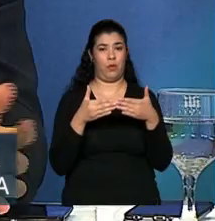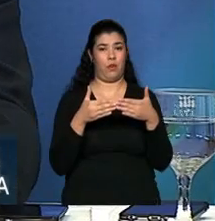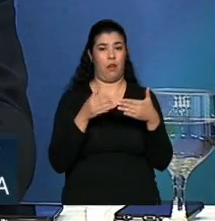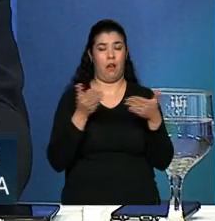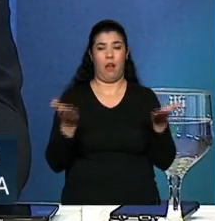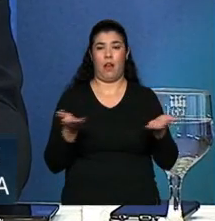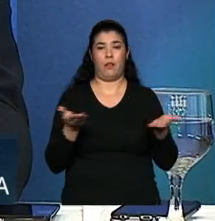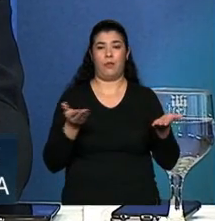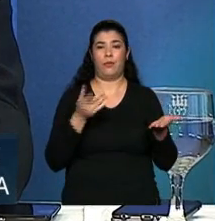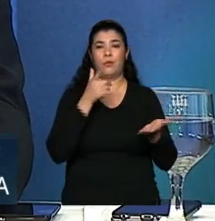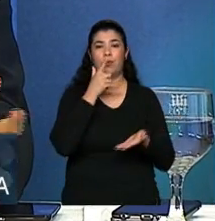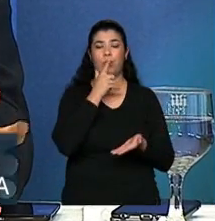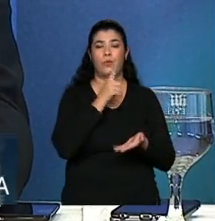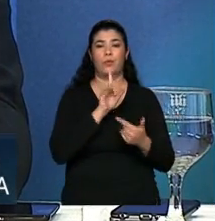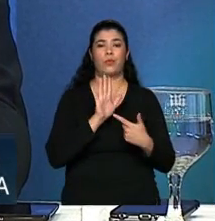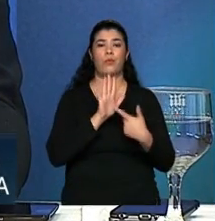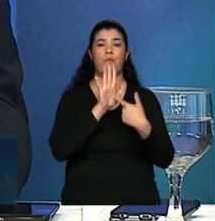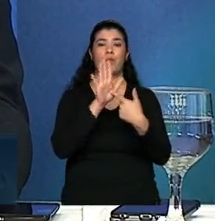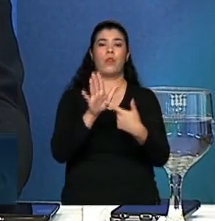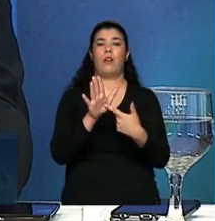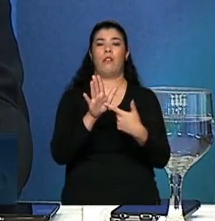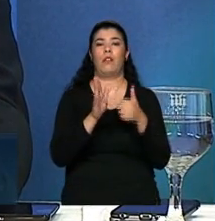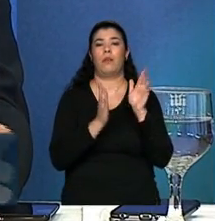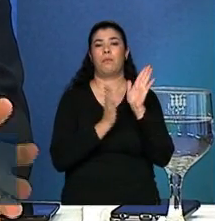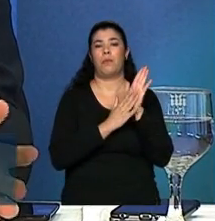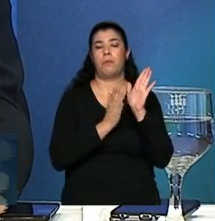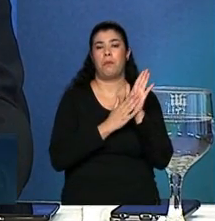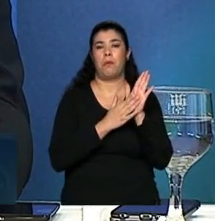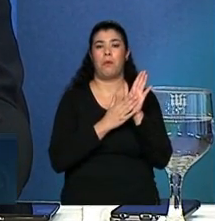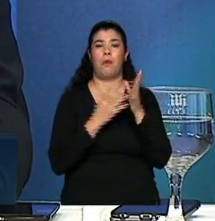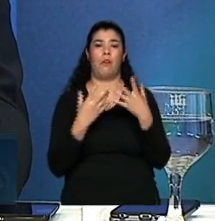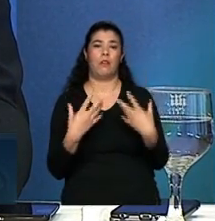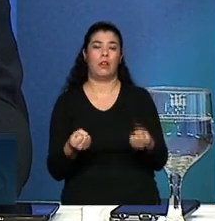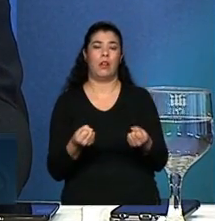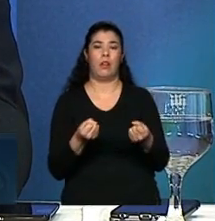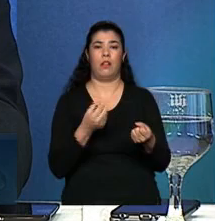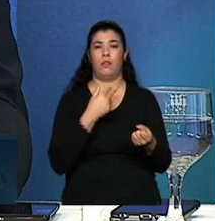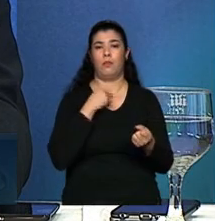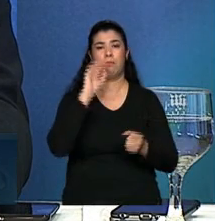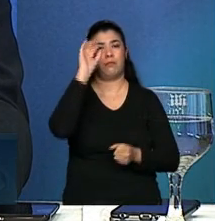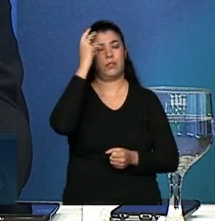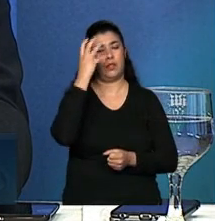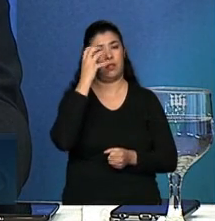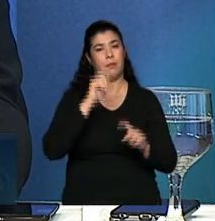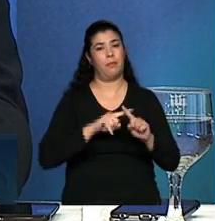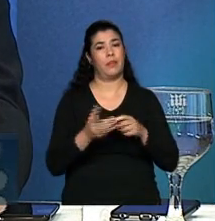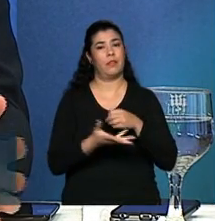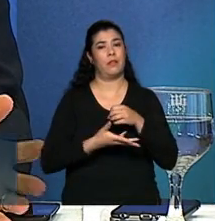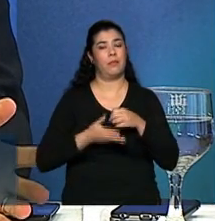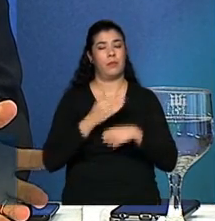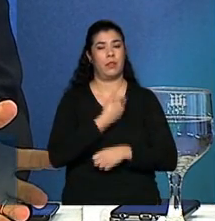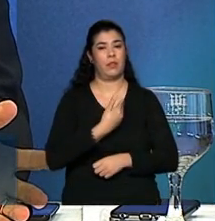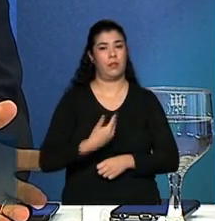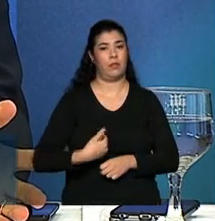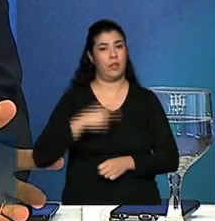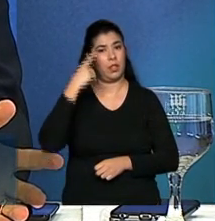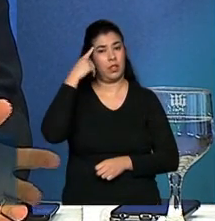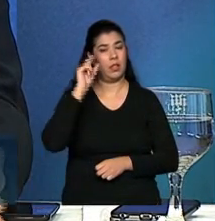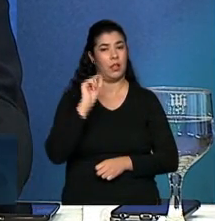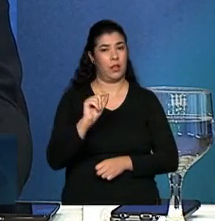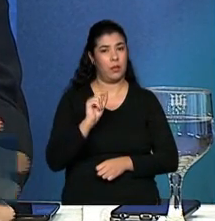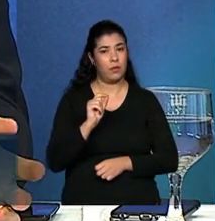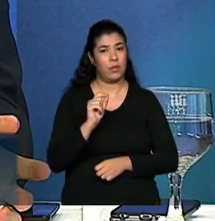apresentar propostas ou deliberar. O que tem pautado as ações do governo é a ideia da progressividade.